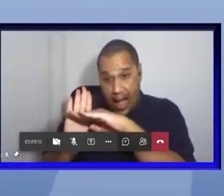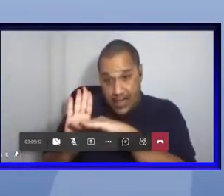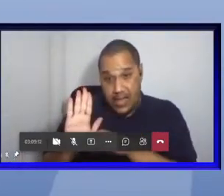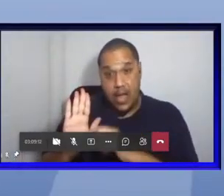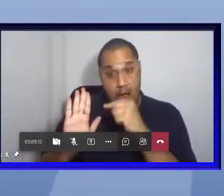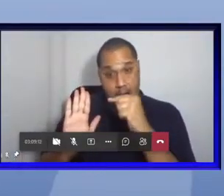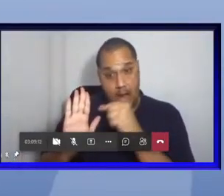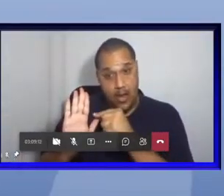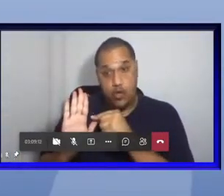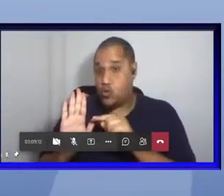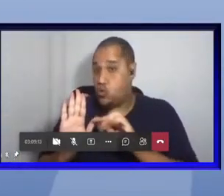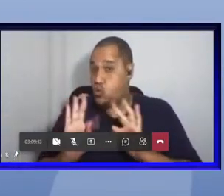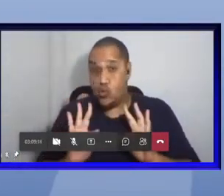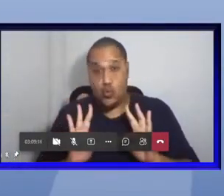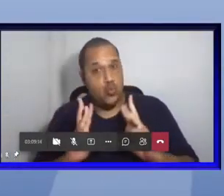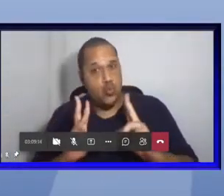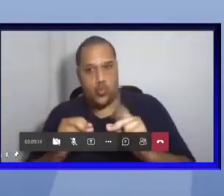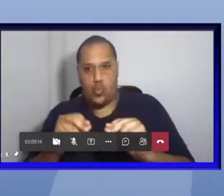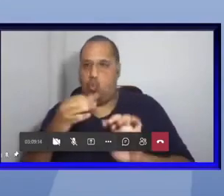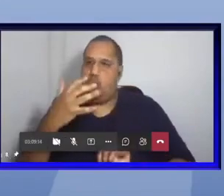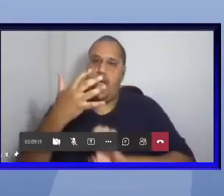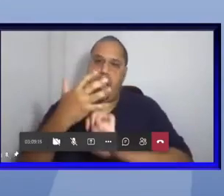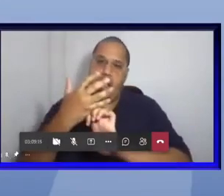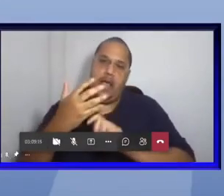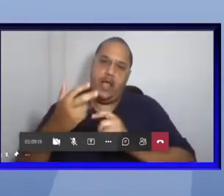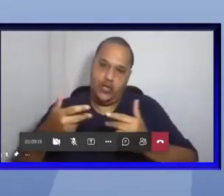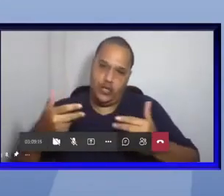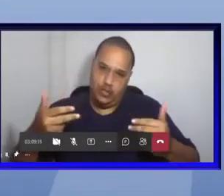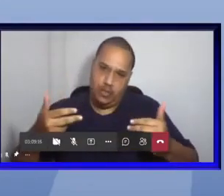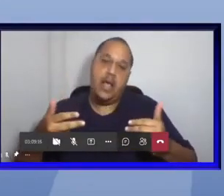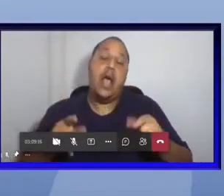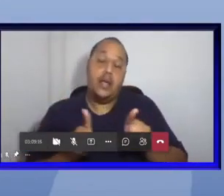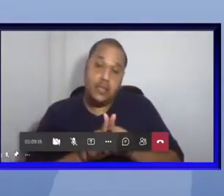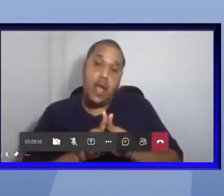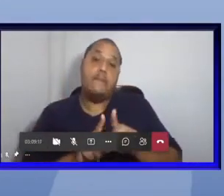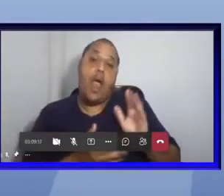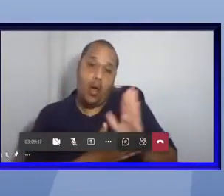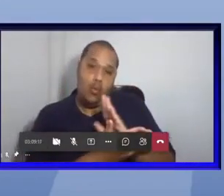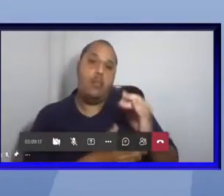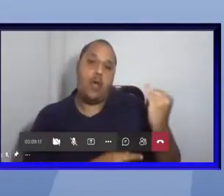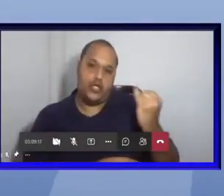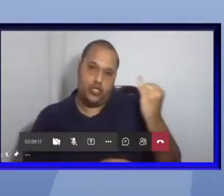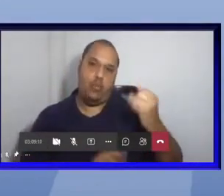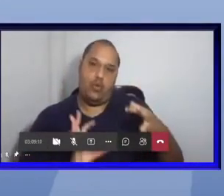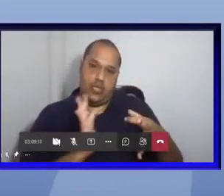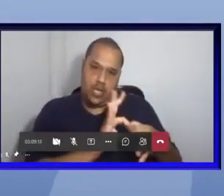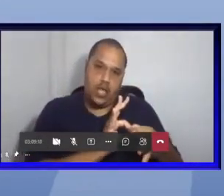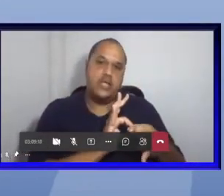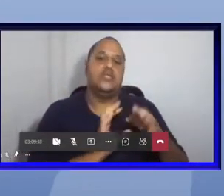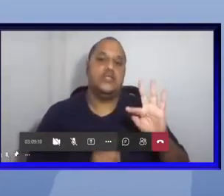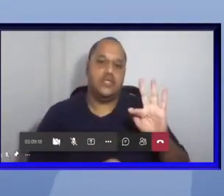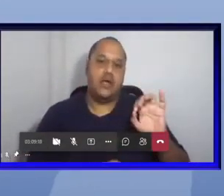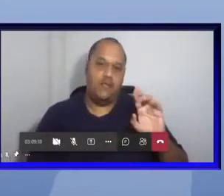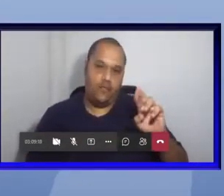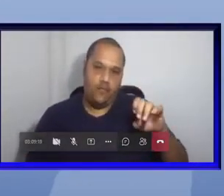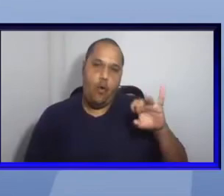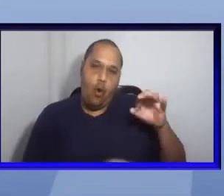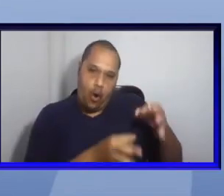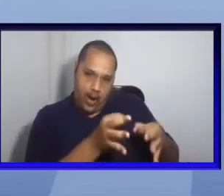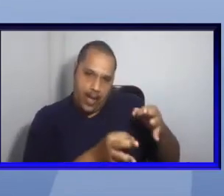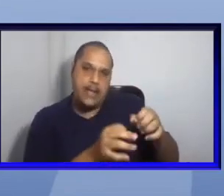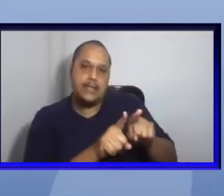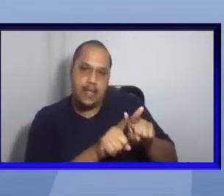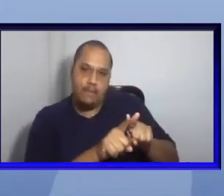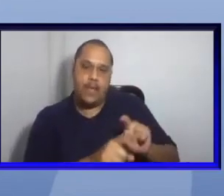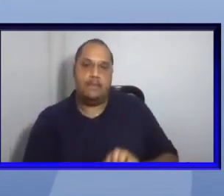vão estar as espécies de importância forense também então o responsável pelo grupo vamos pegar um